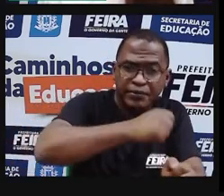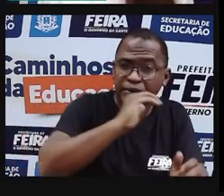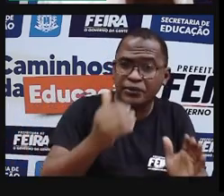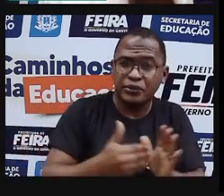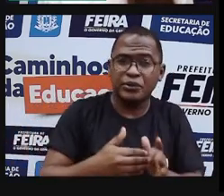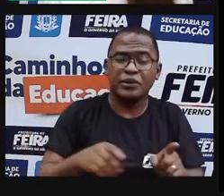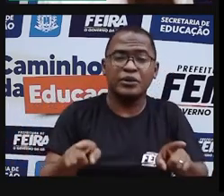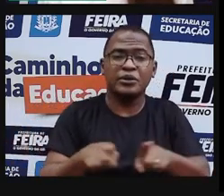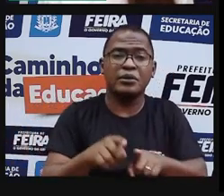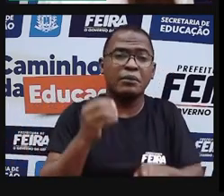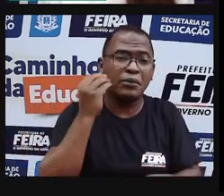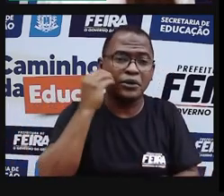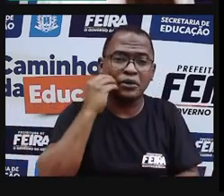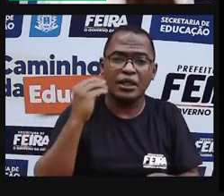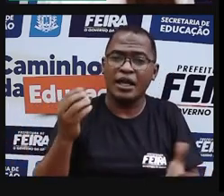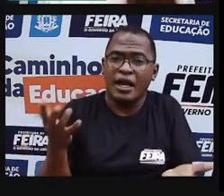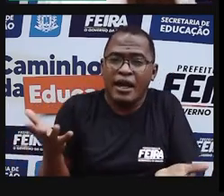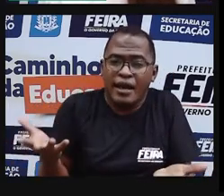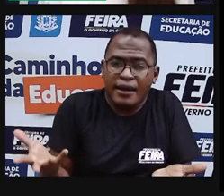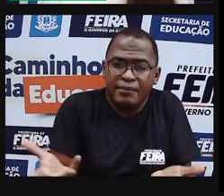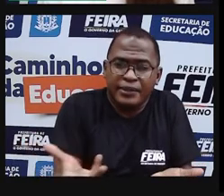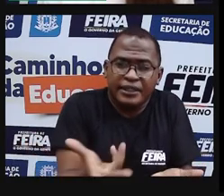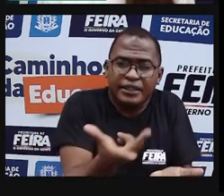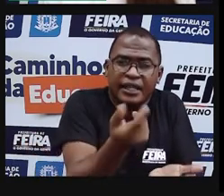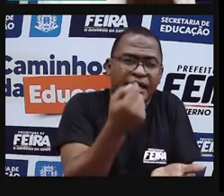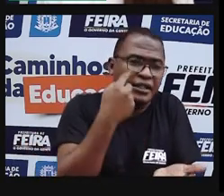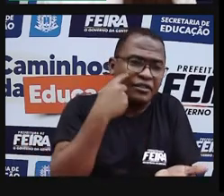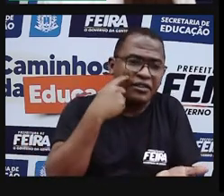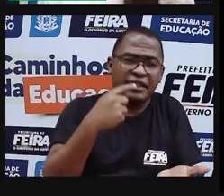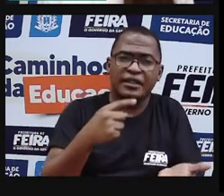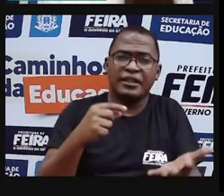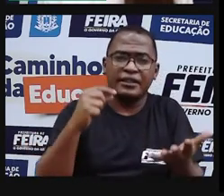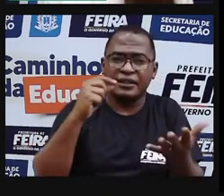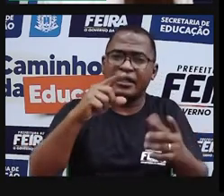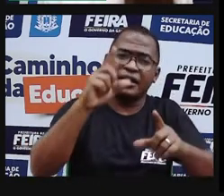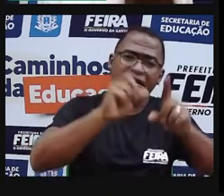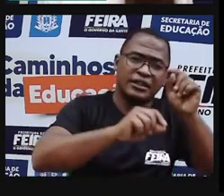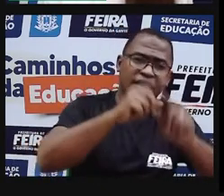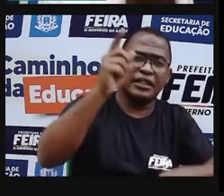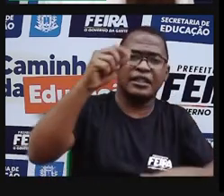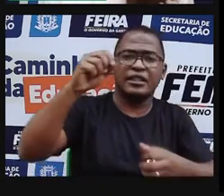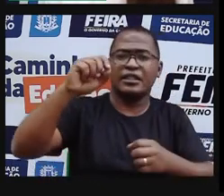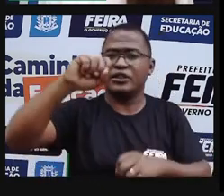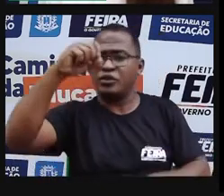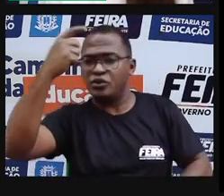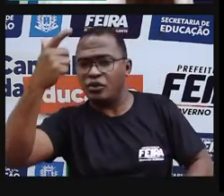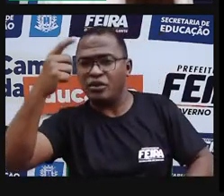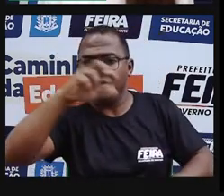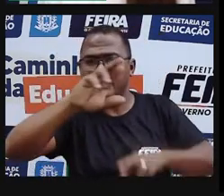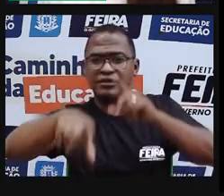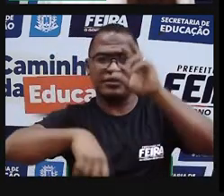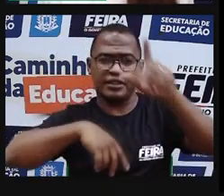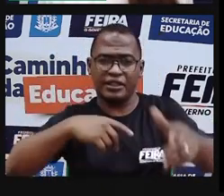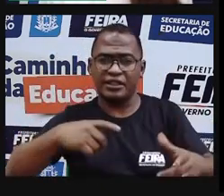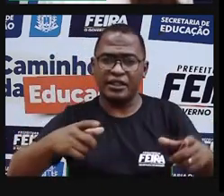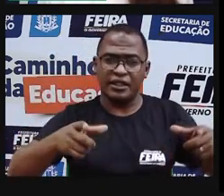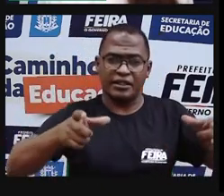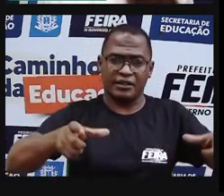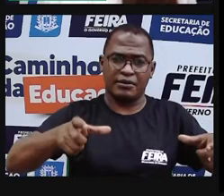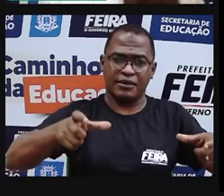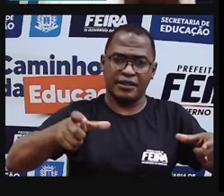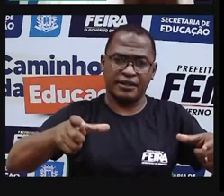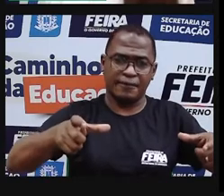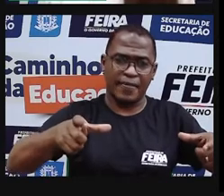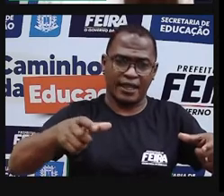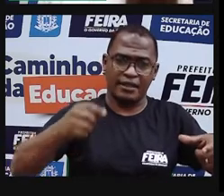riqueza de informações. Então, depois que ele fez isso, que ele entalhou a madeira, ele vai pintar. A gente vai